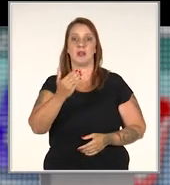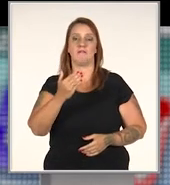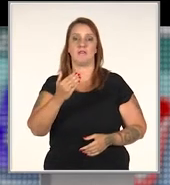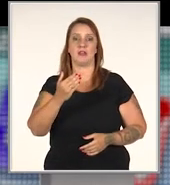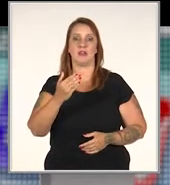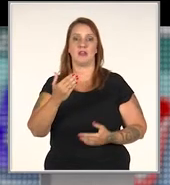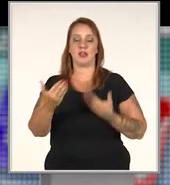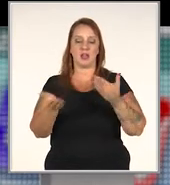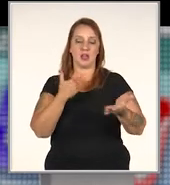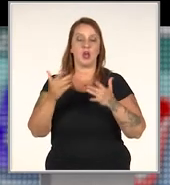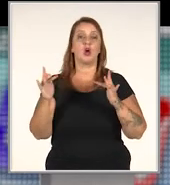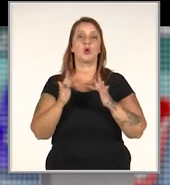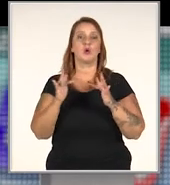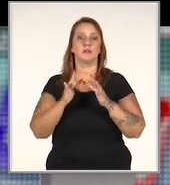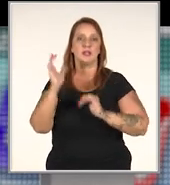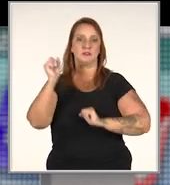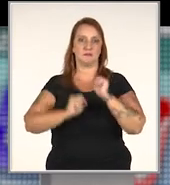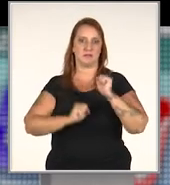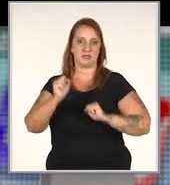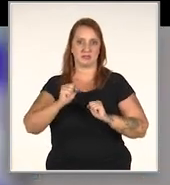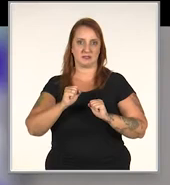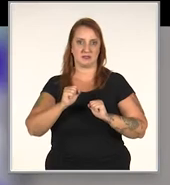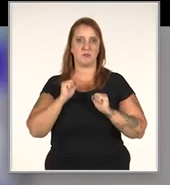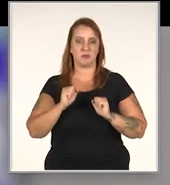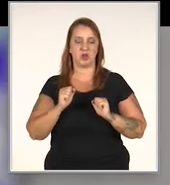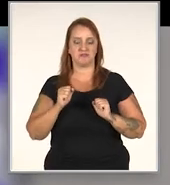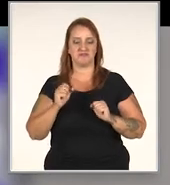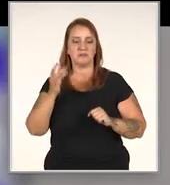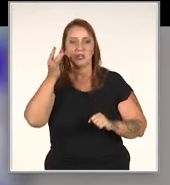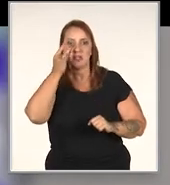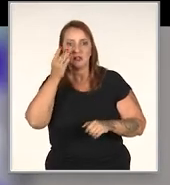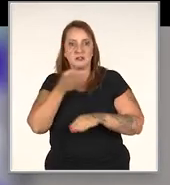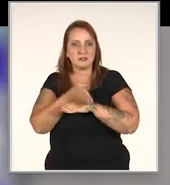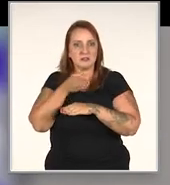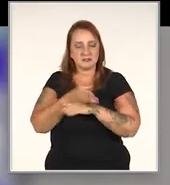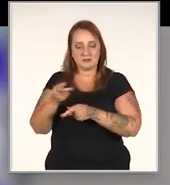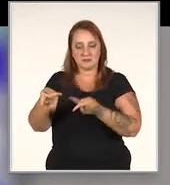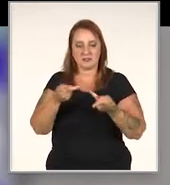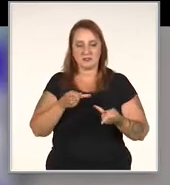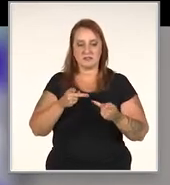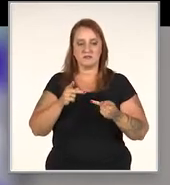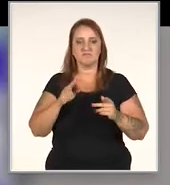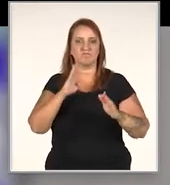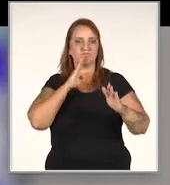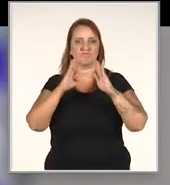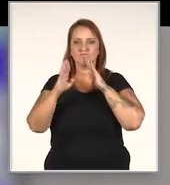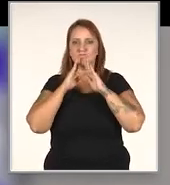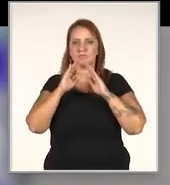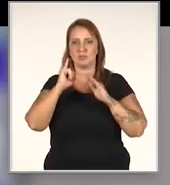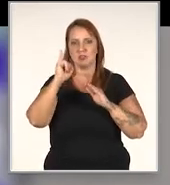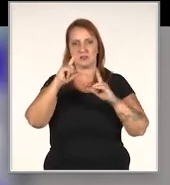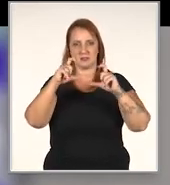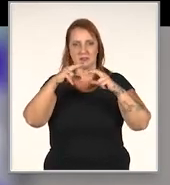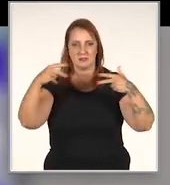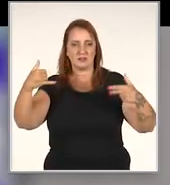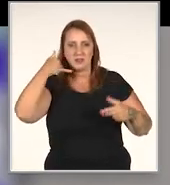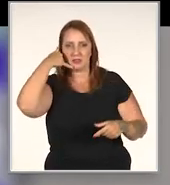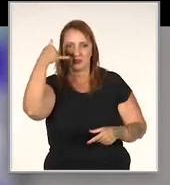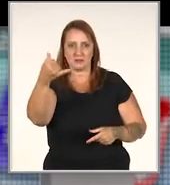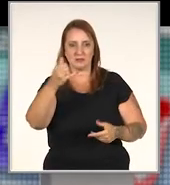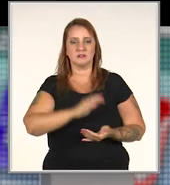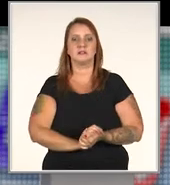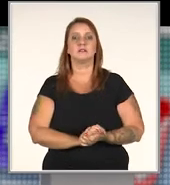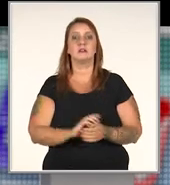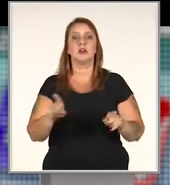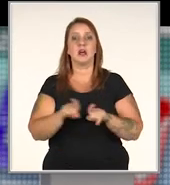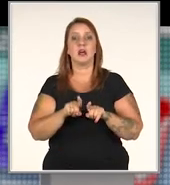prefere se relacionar, manter um contato com a empresa, seja ele presencialmente, fazendo visita, seja ele por redes sociais, por telefone.